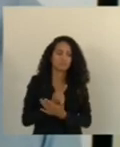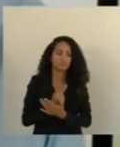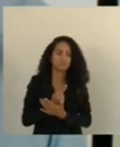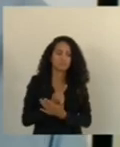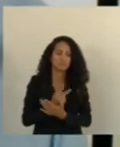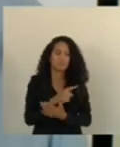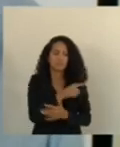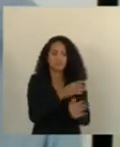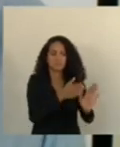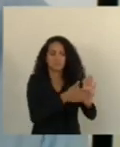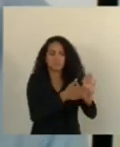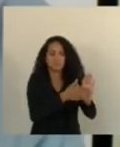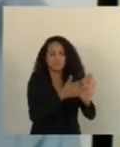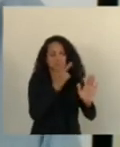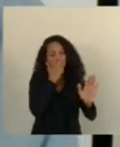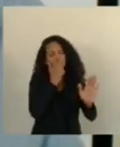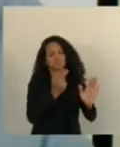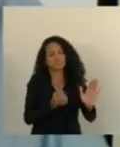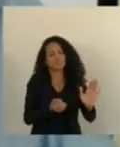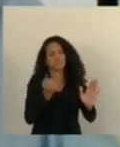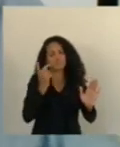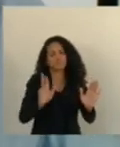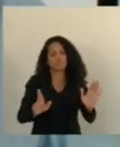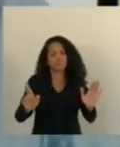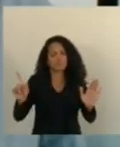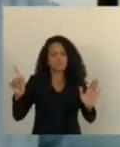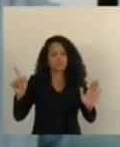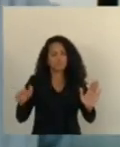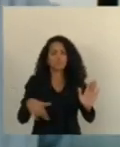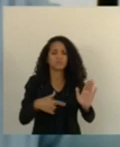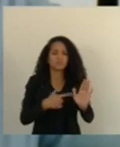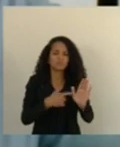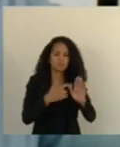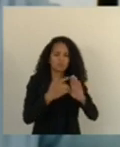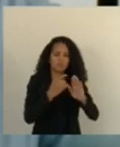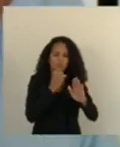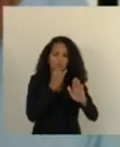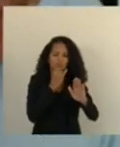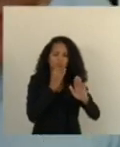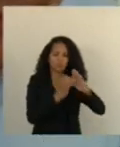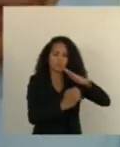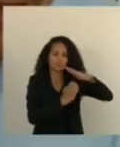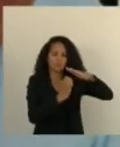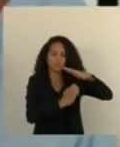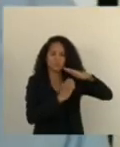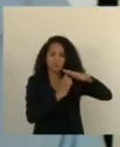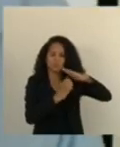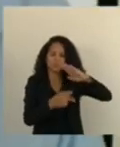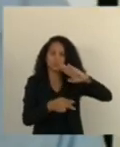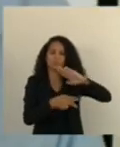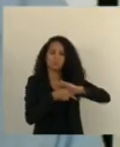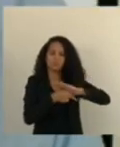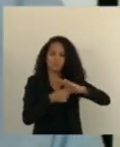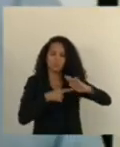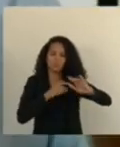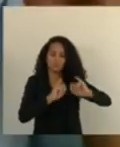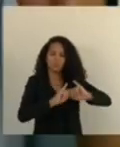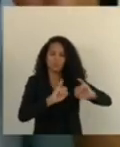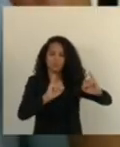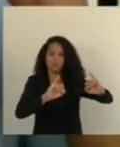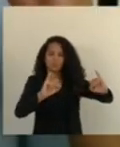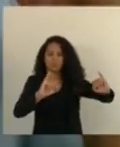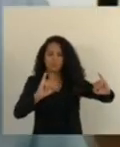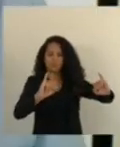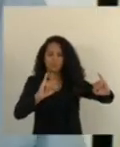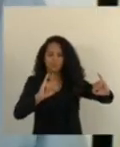excelência propõe propõe na emenda desse projeto ou seja uma empresa que está divulgando